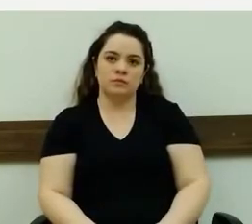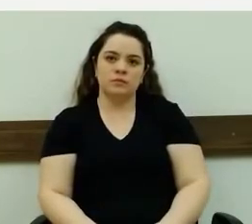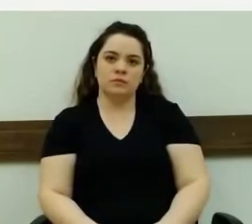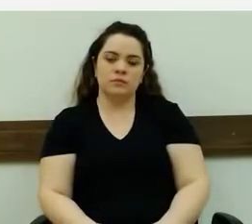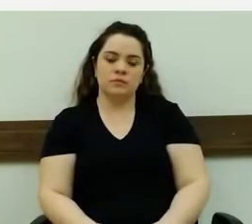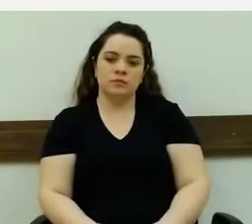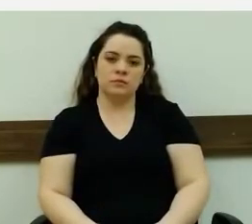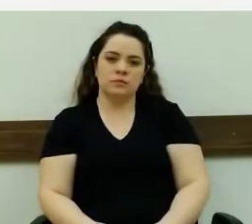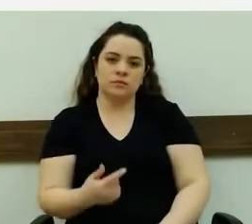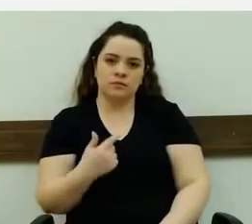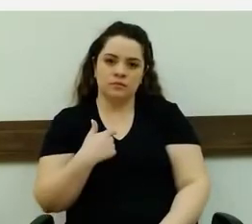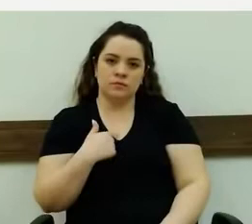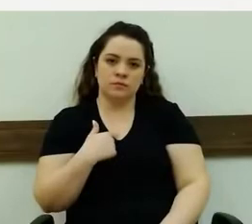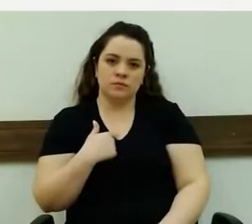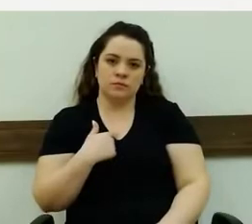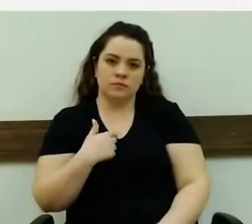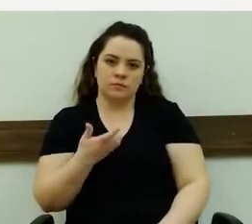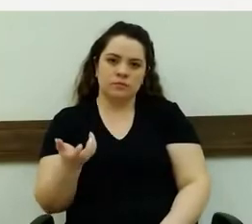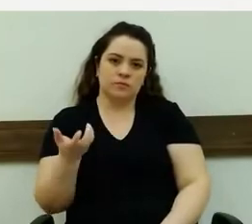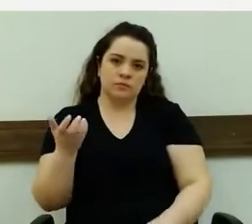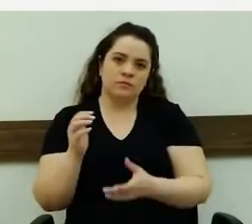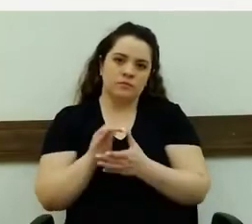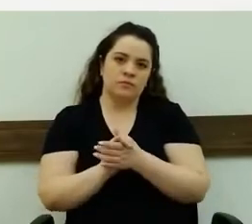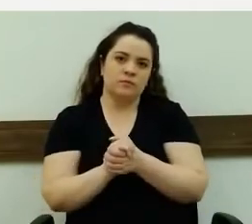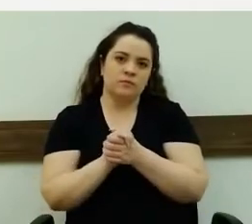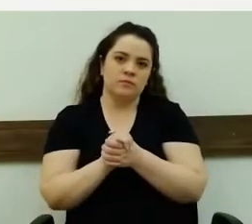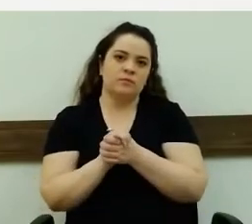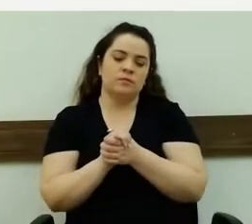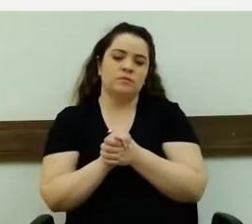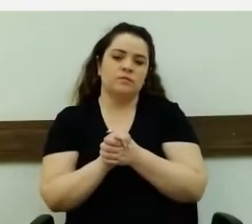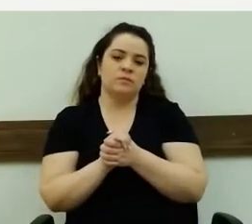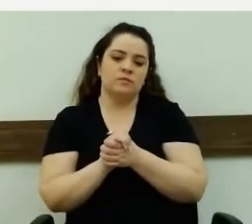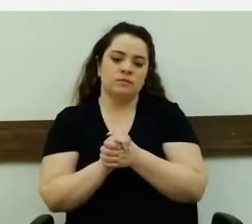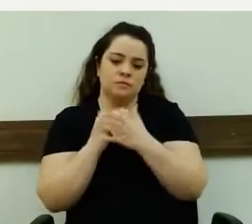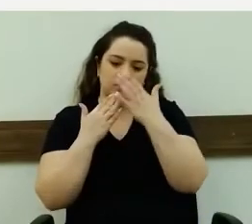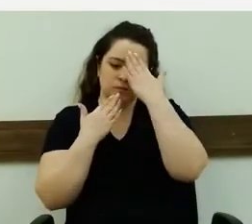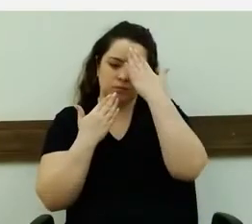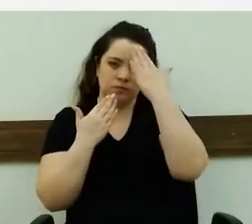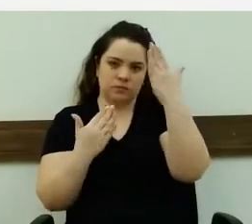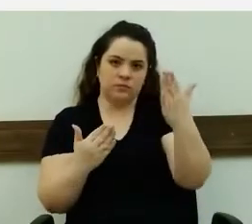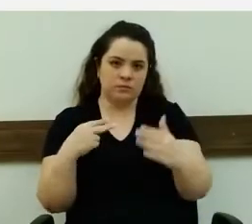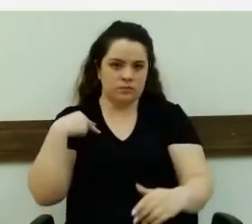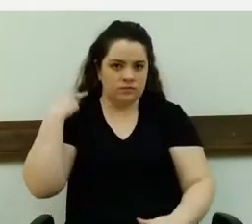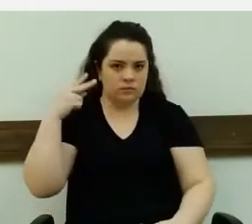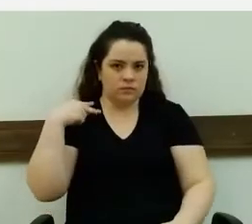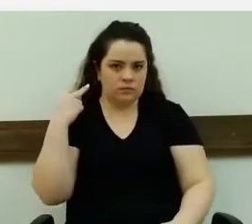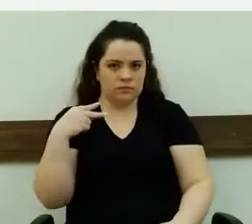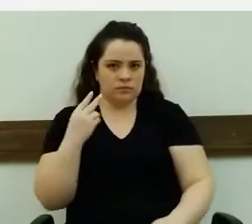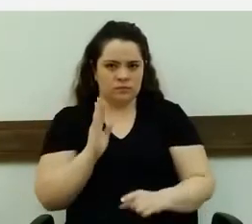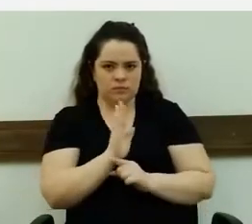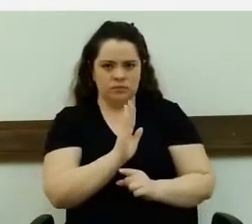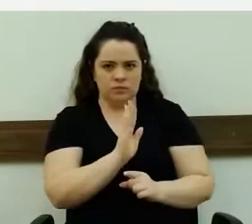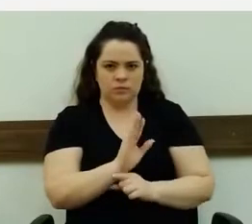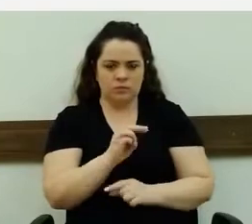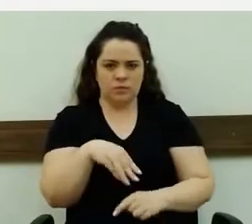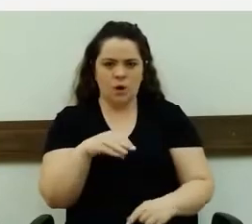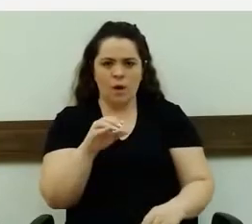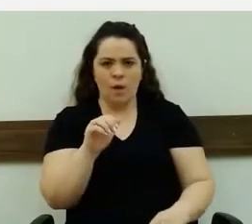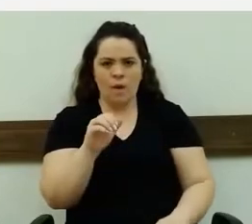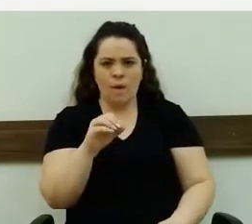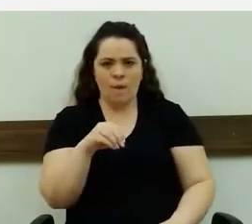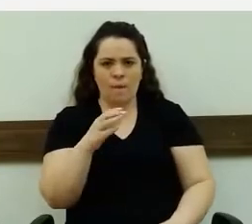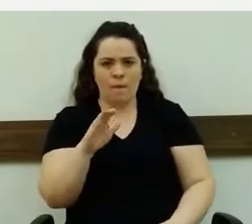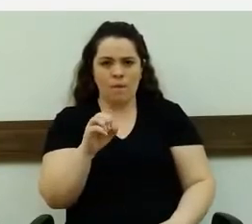Eu só gostaria de cumprimentar e agradecer aos nobres vereadores pelo apoio à moção de aplausos e